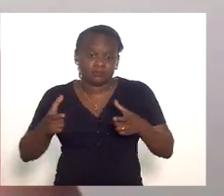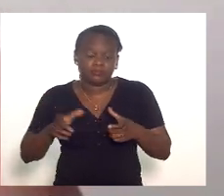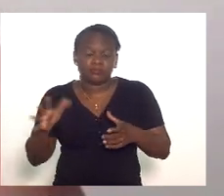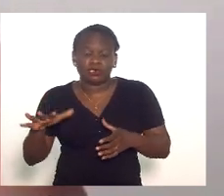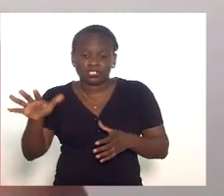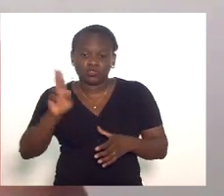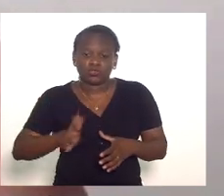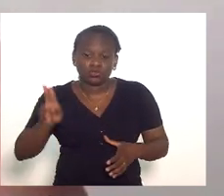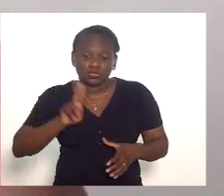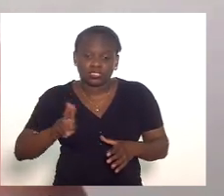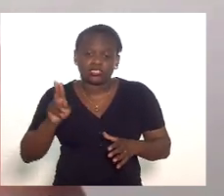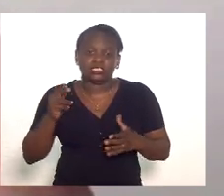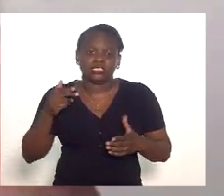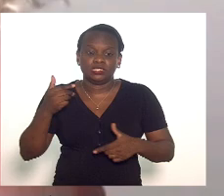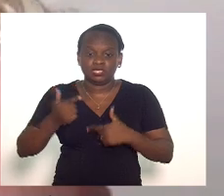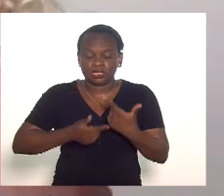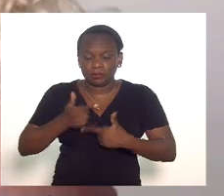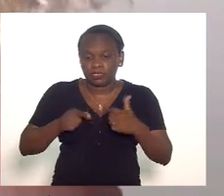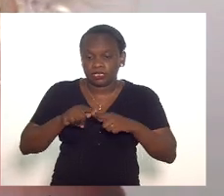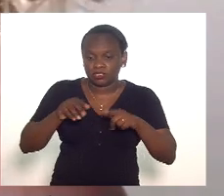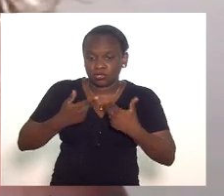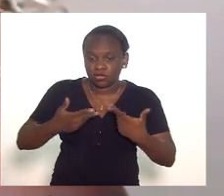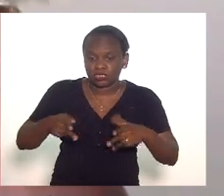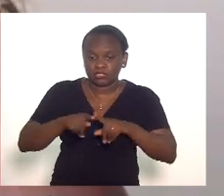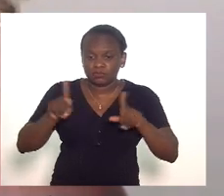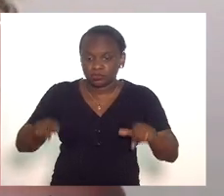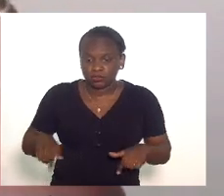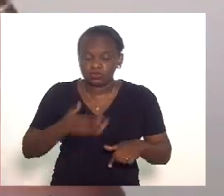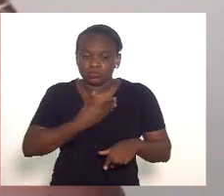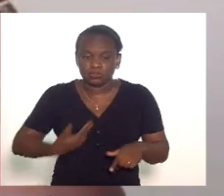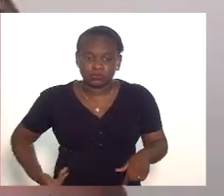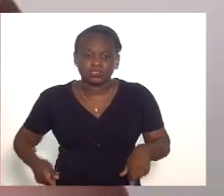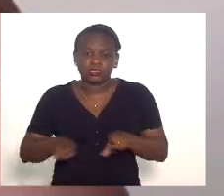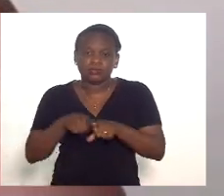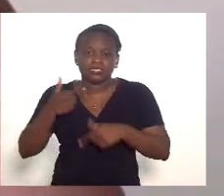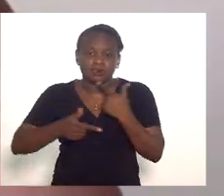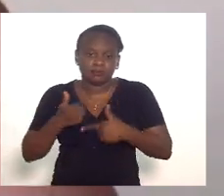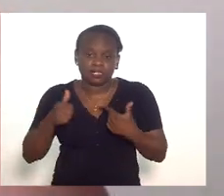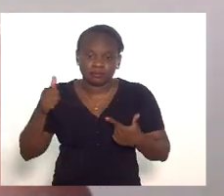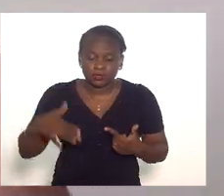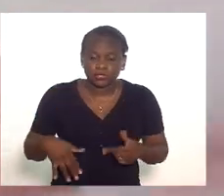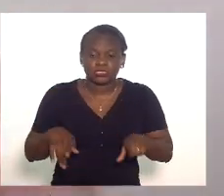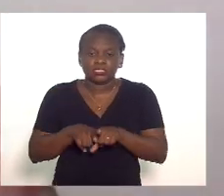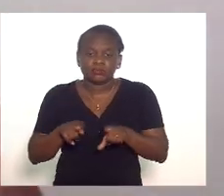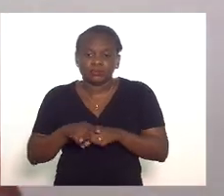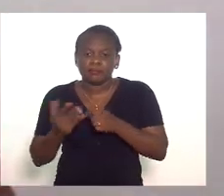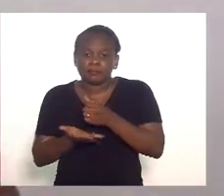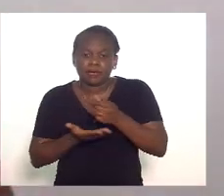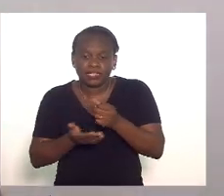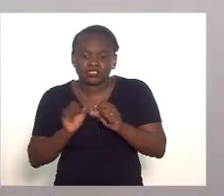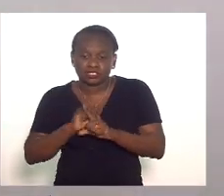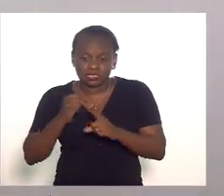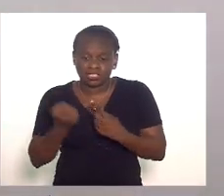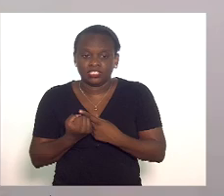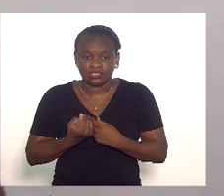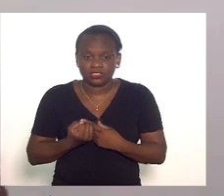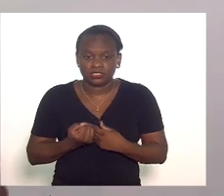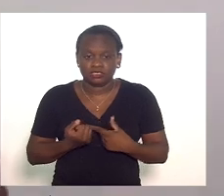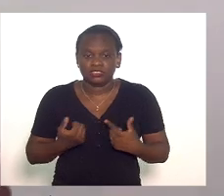dos usuários dos serviços públicos a maioria dos trabalhos precarizados e efetivamente a base da sociedade